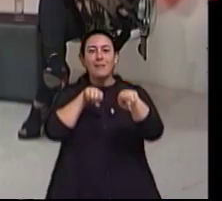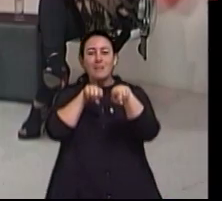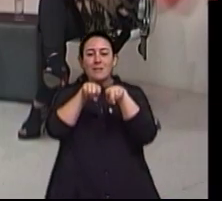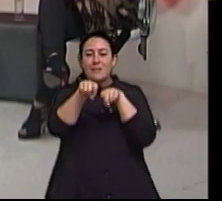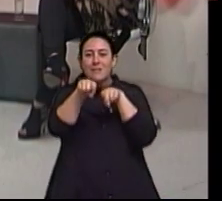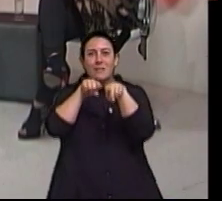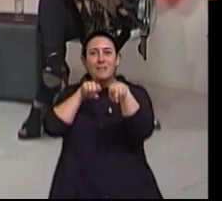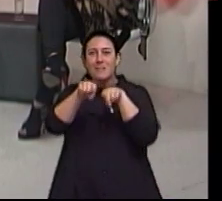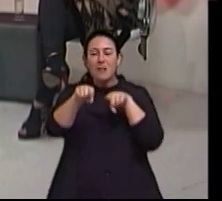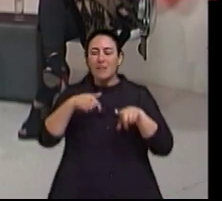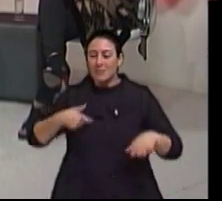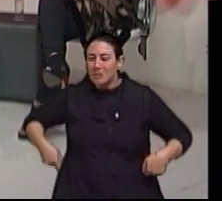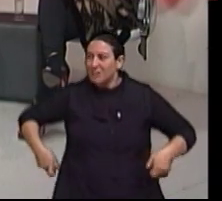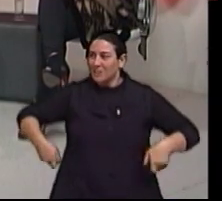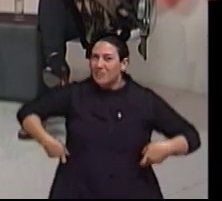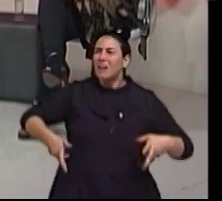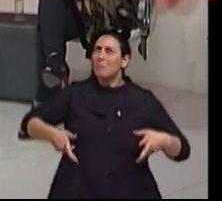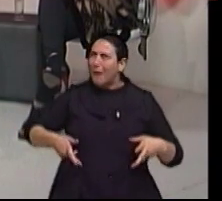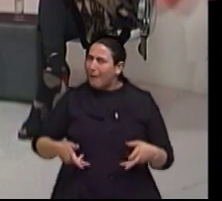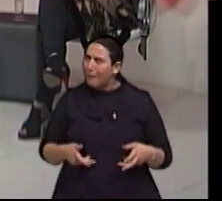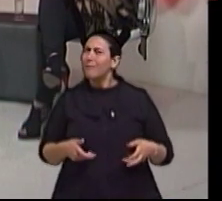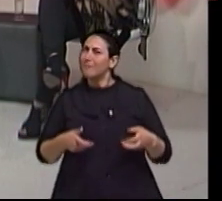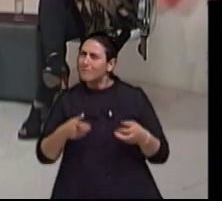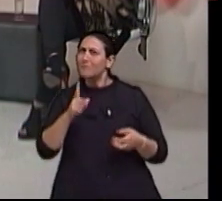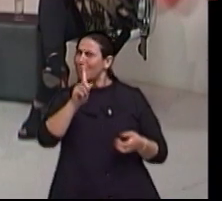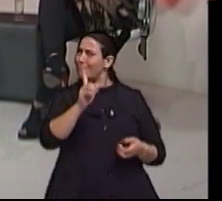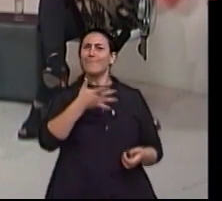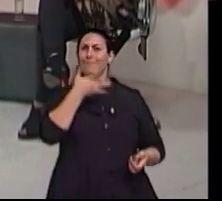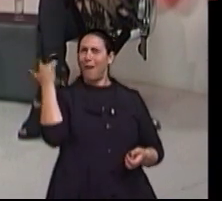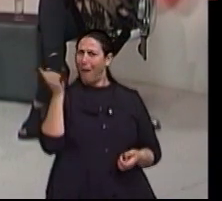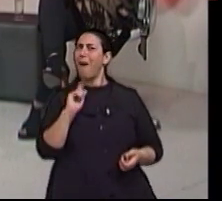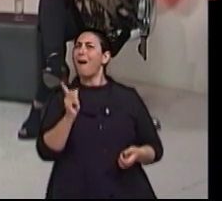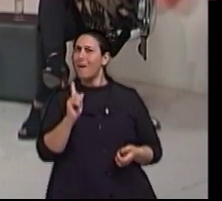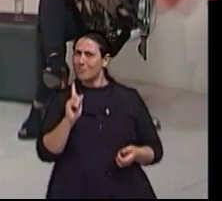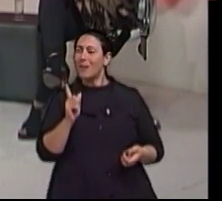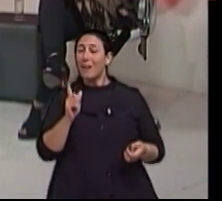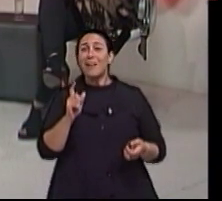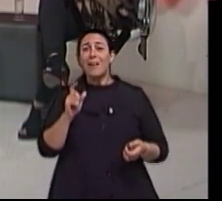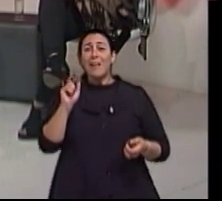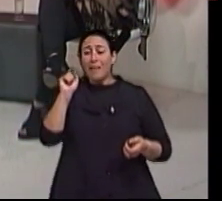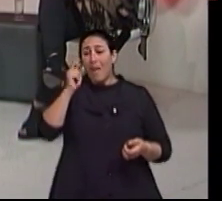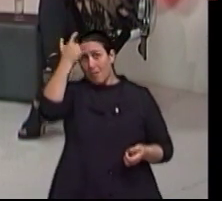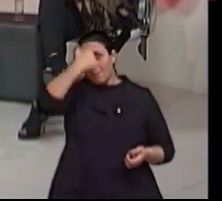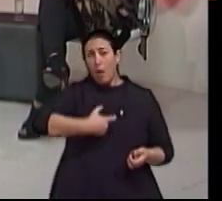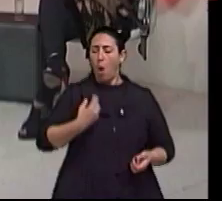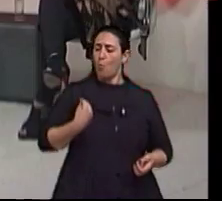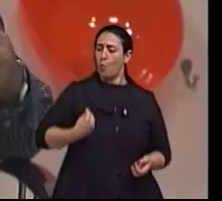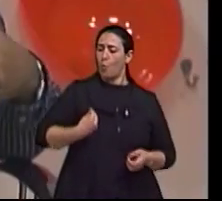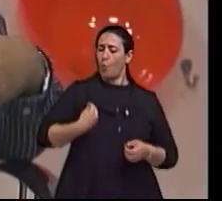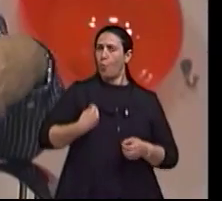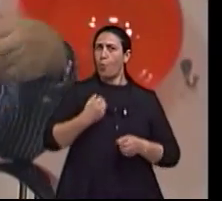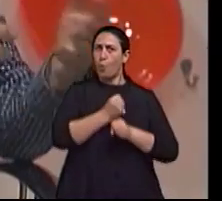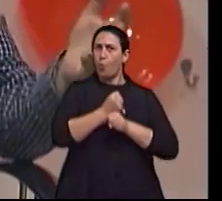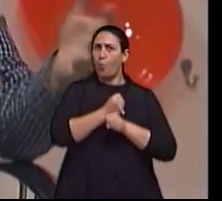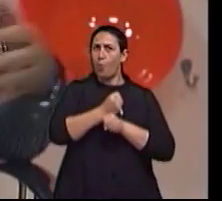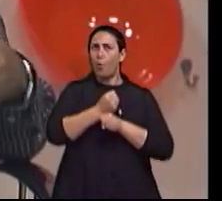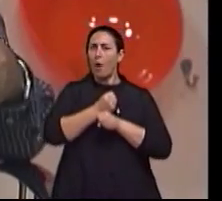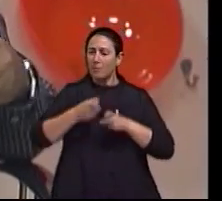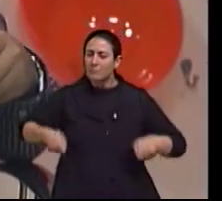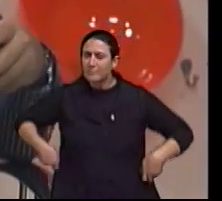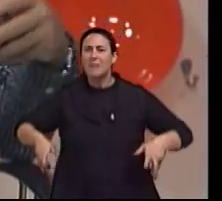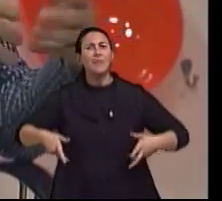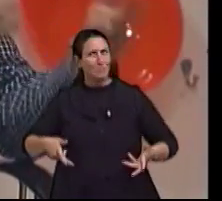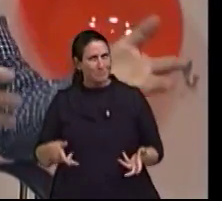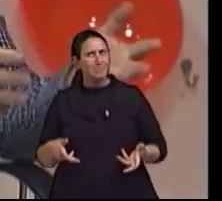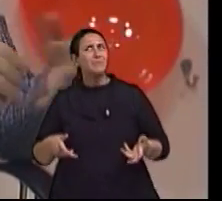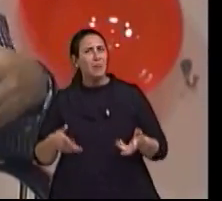assim. Existe toda uma situação... Toda uma adaptação. uma adaptação que a pessoa que tem essa vivência começa a entender melhor o que é ser